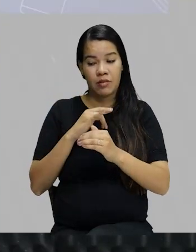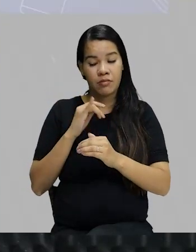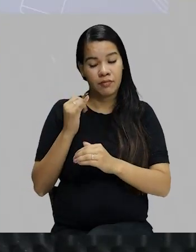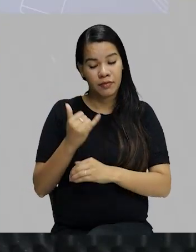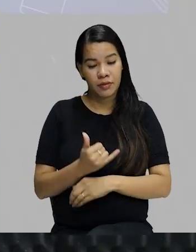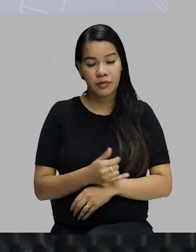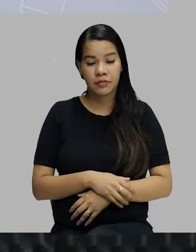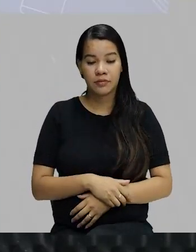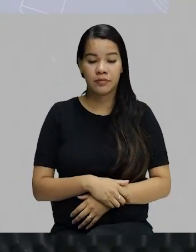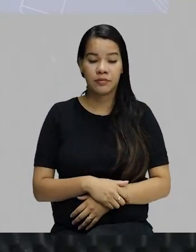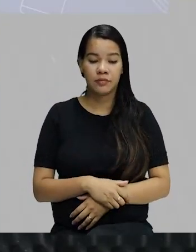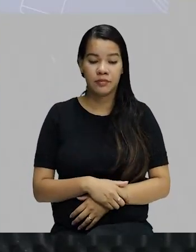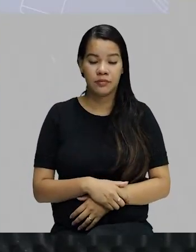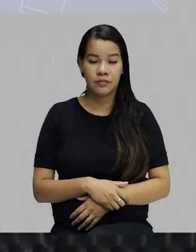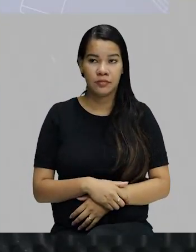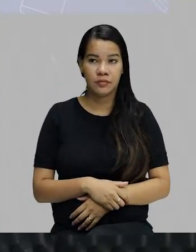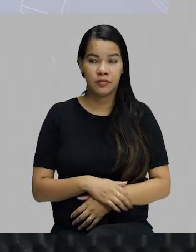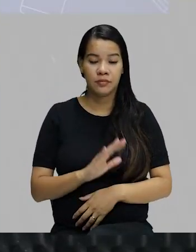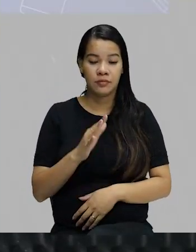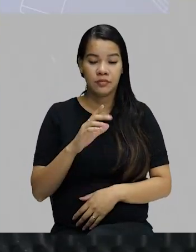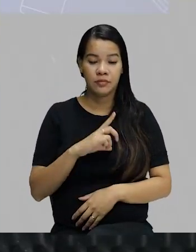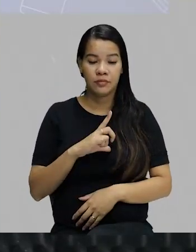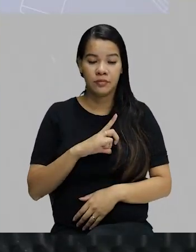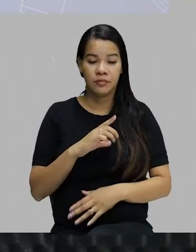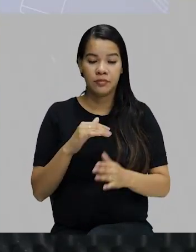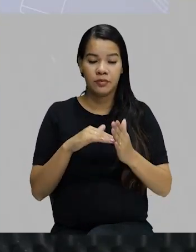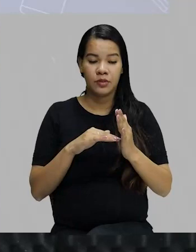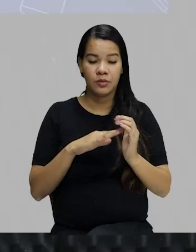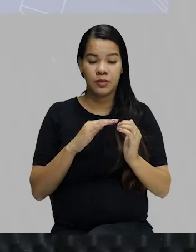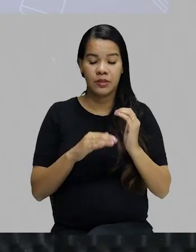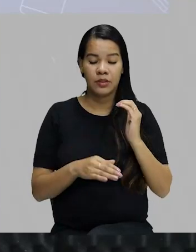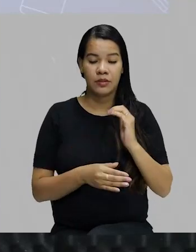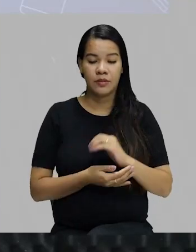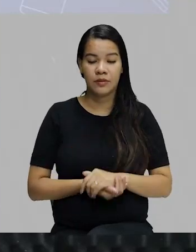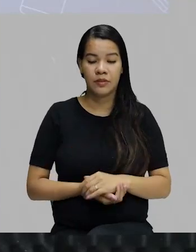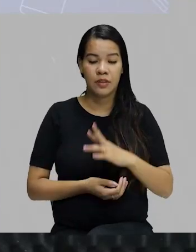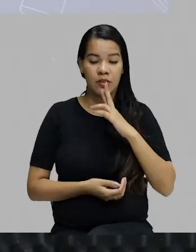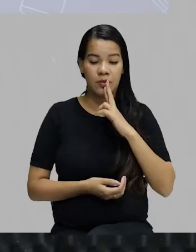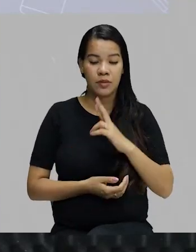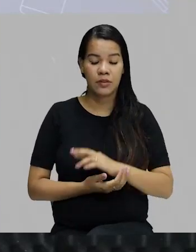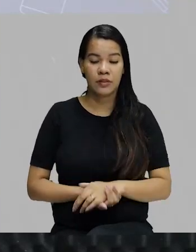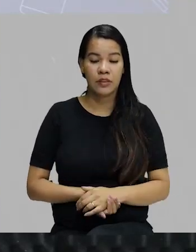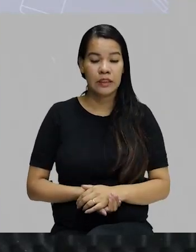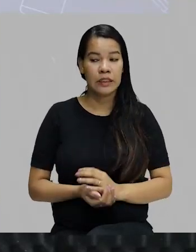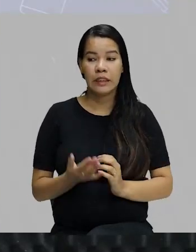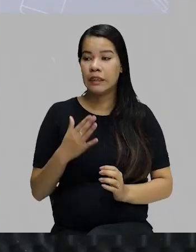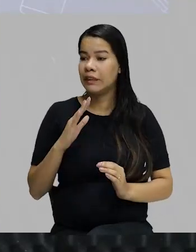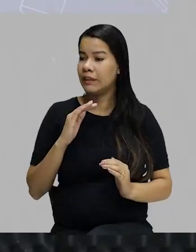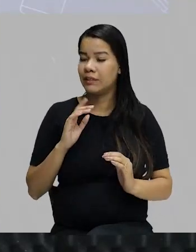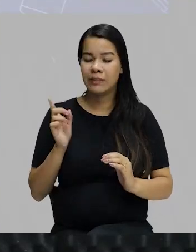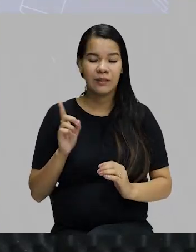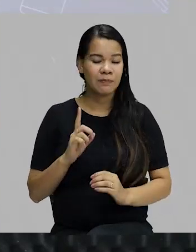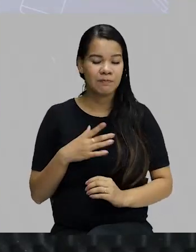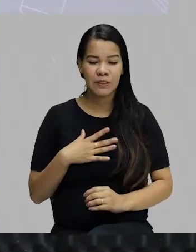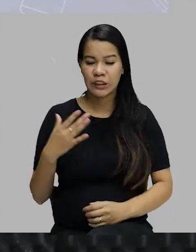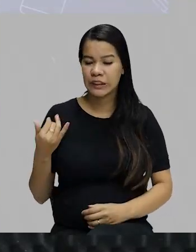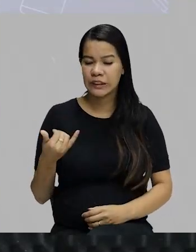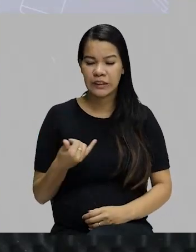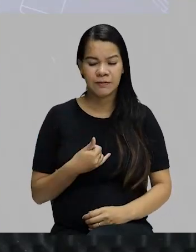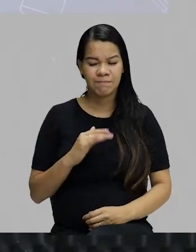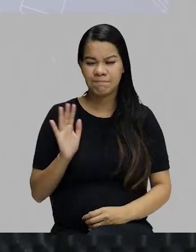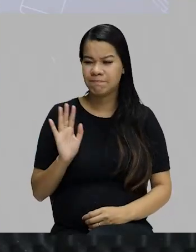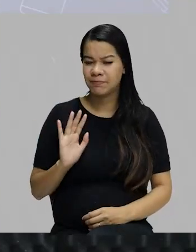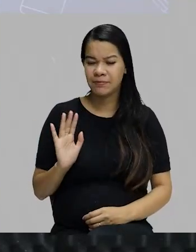Aqui eu tenho o negativo, né? Que eu falei para vocês. Então, a resposta fica. No me digas. No me